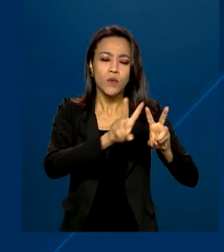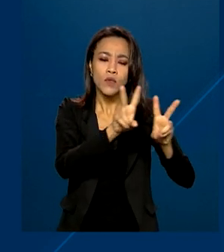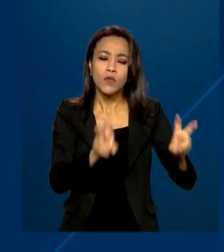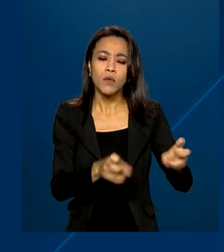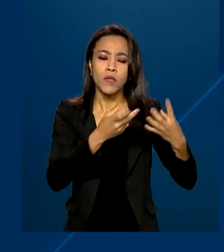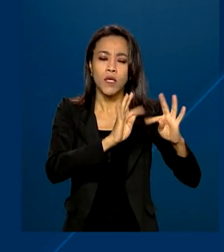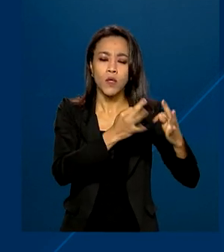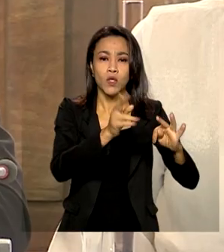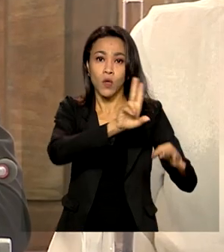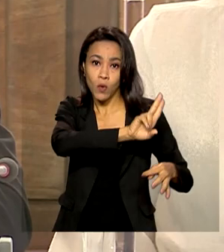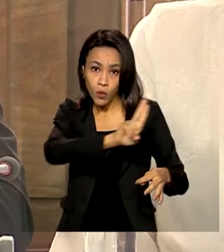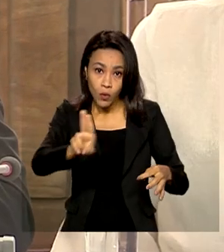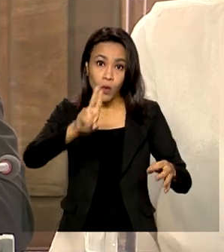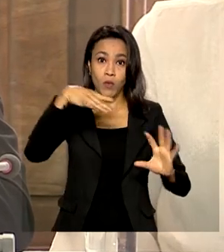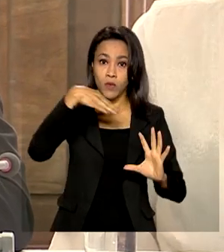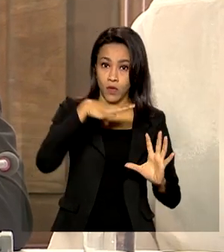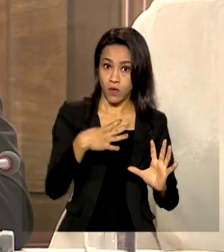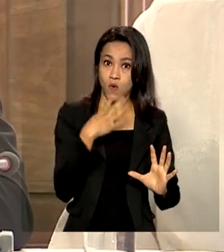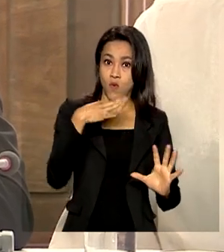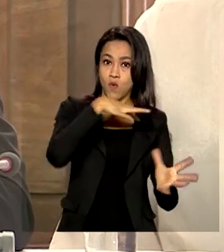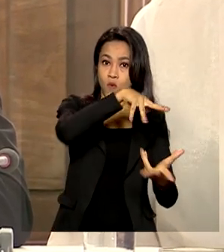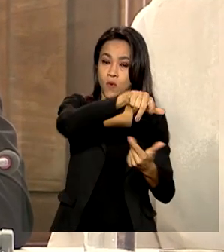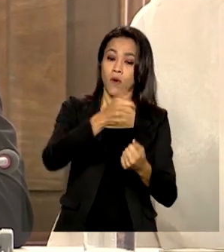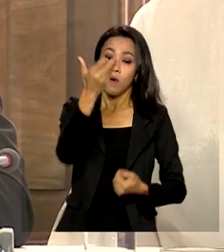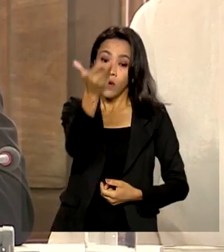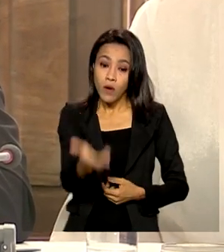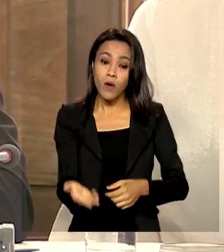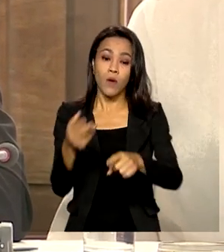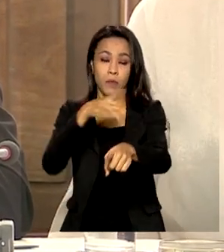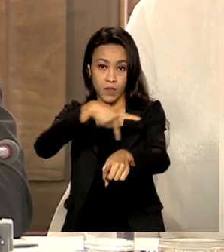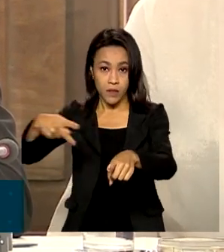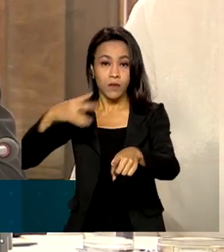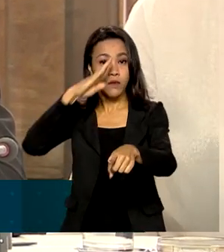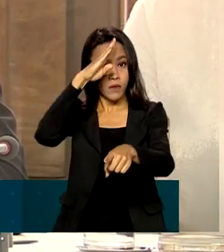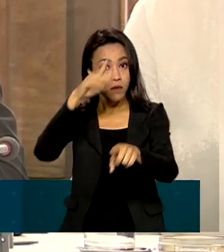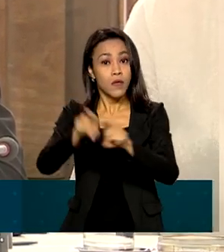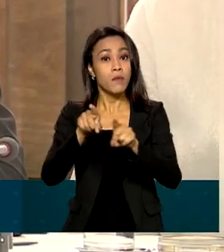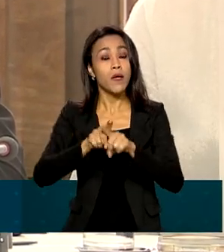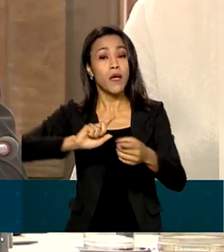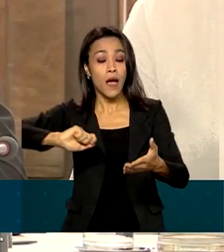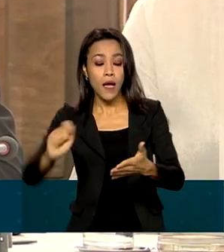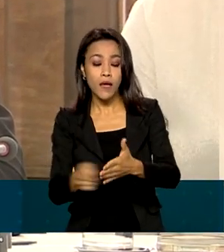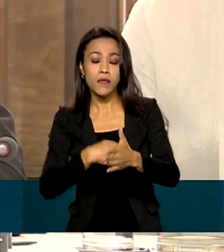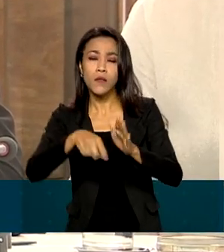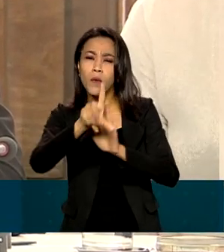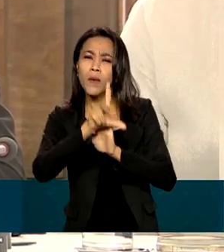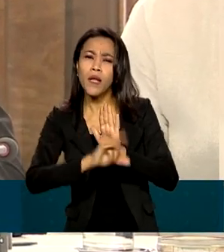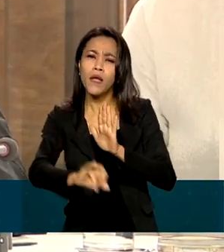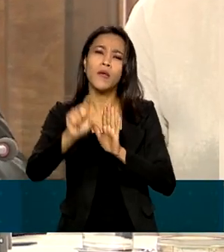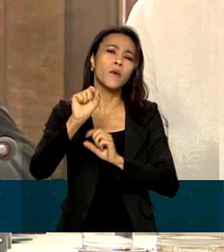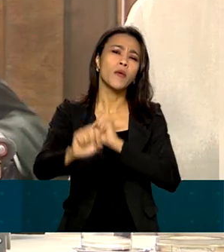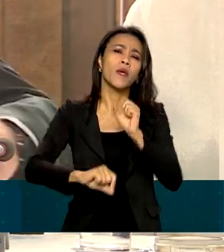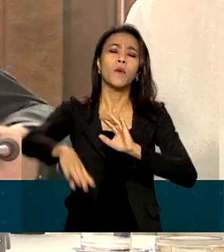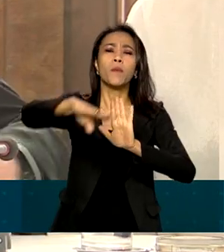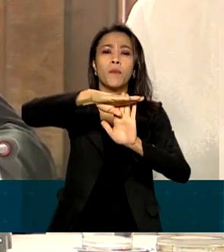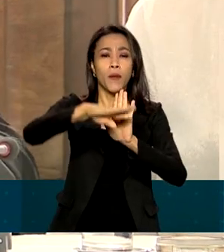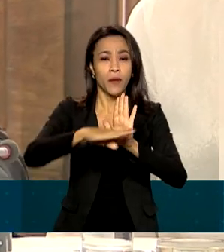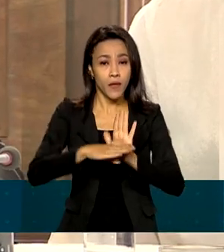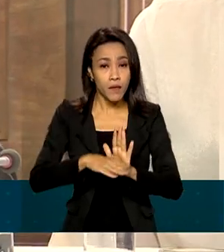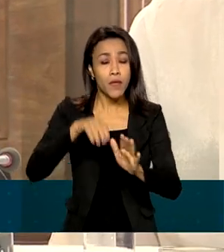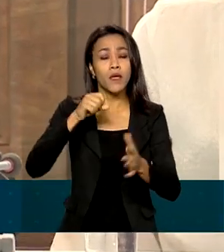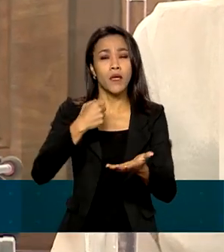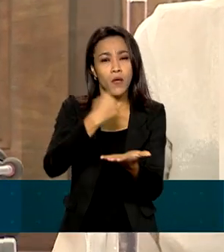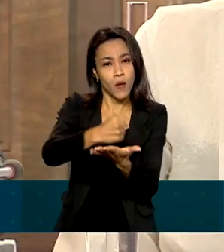com renome internacional. O presidente Jair Bolsonaro também sancionou lei que cria o programa Emprega Mais Mulheres. A